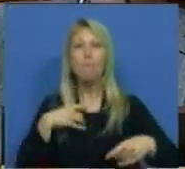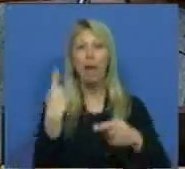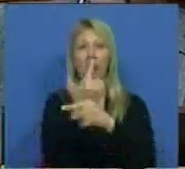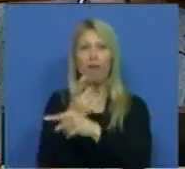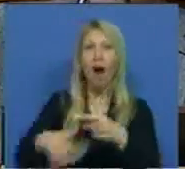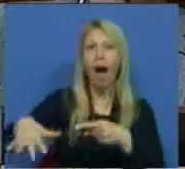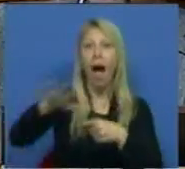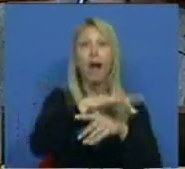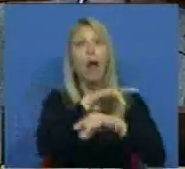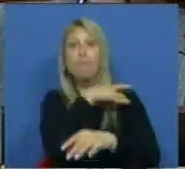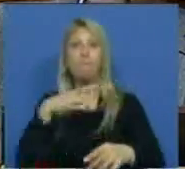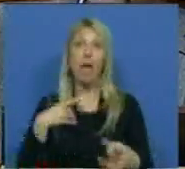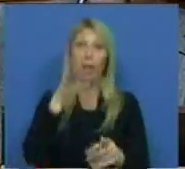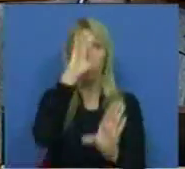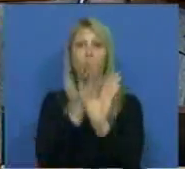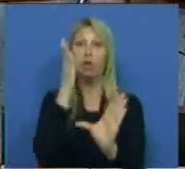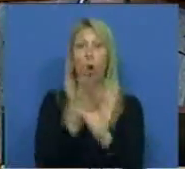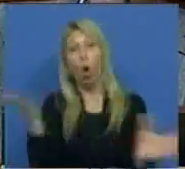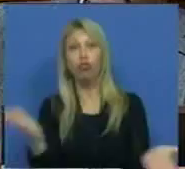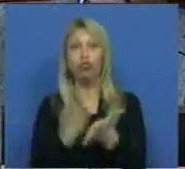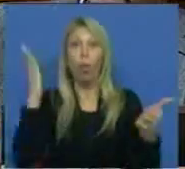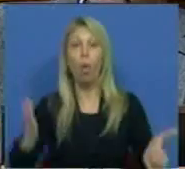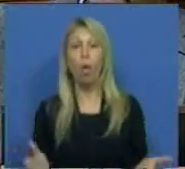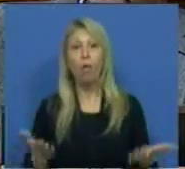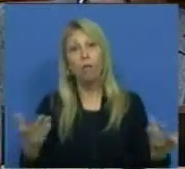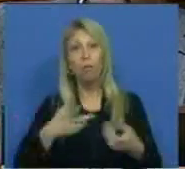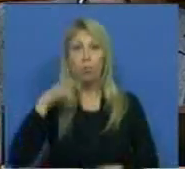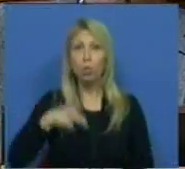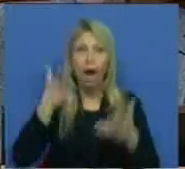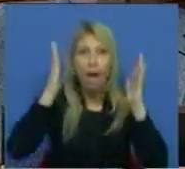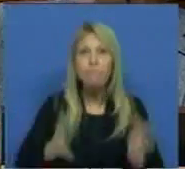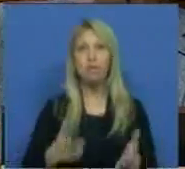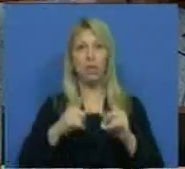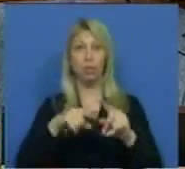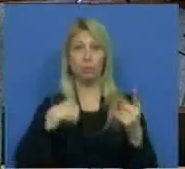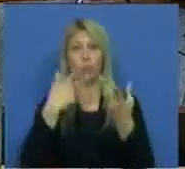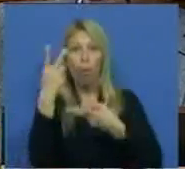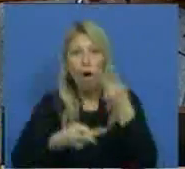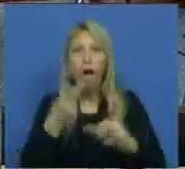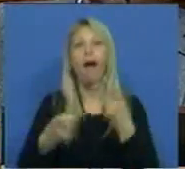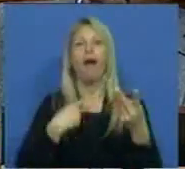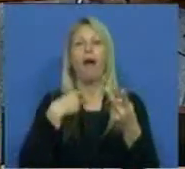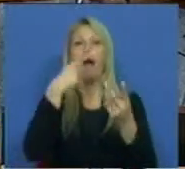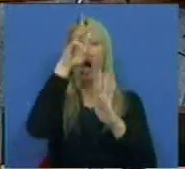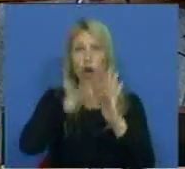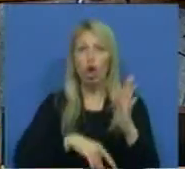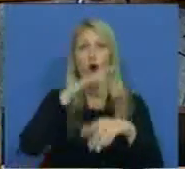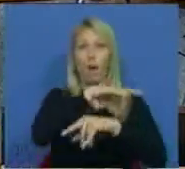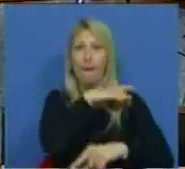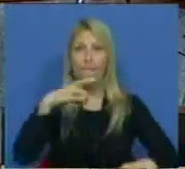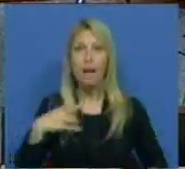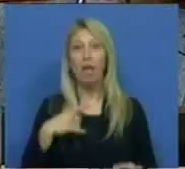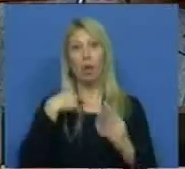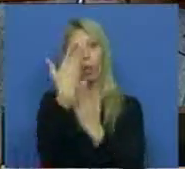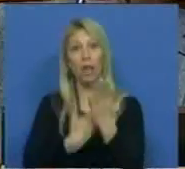um médico e um psicólogo, apenas. Ou seja, em Portugal é preciso um diagnóstico de um médico, uma declaração de um médico para passar uma certidão de óbito,